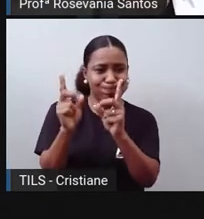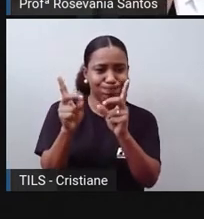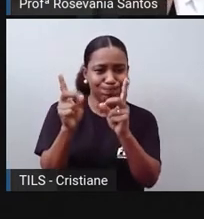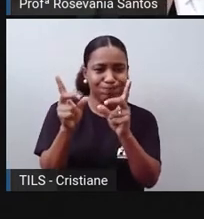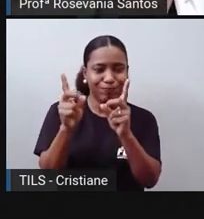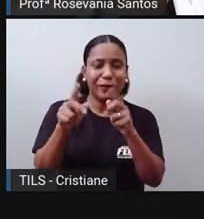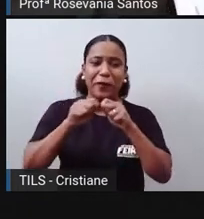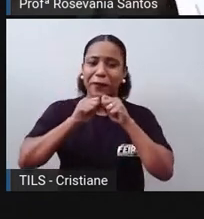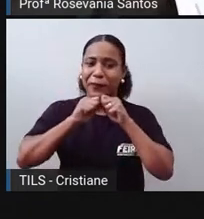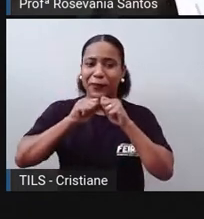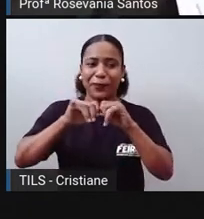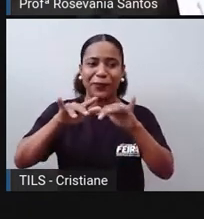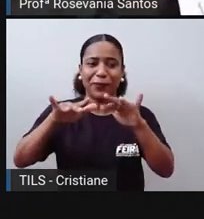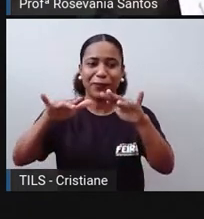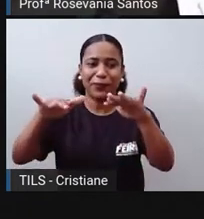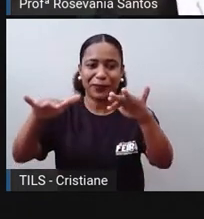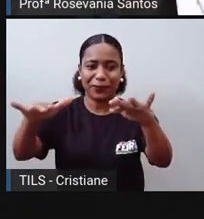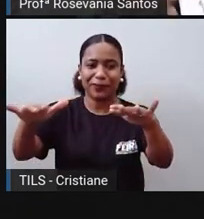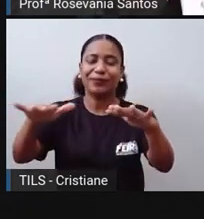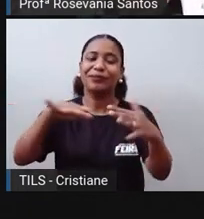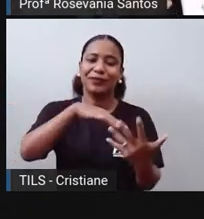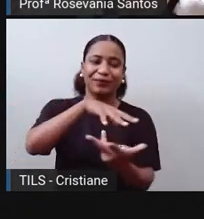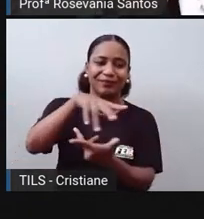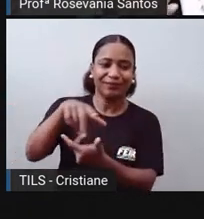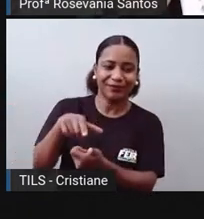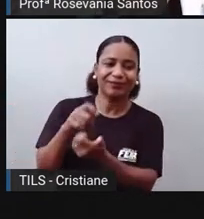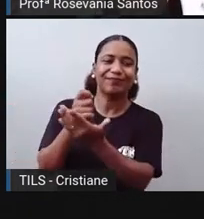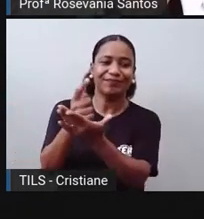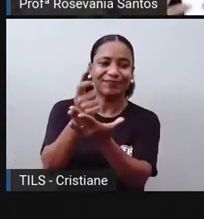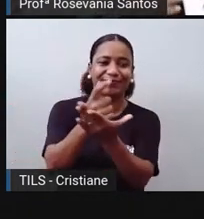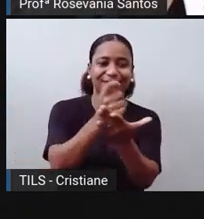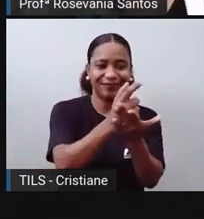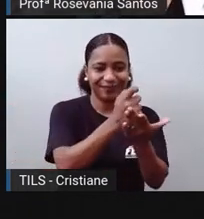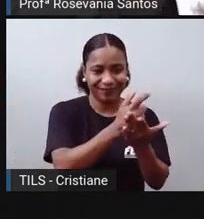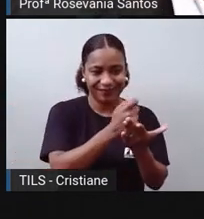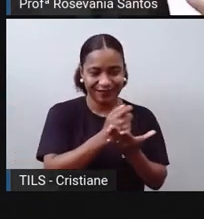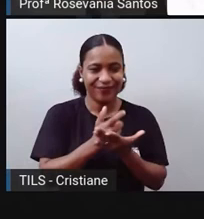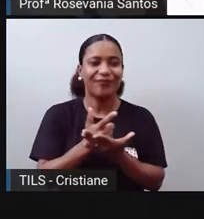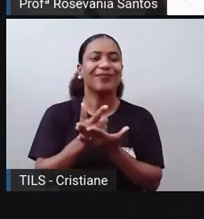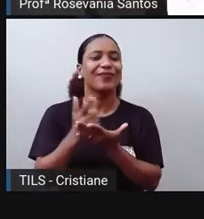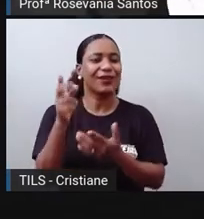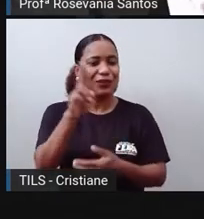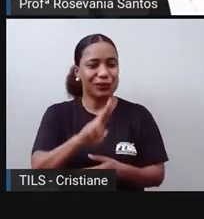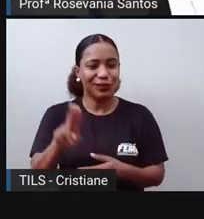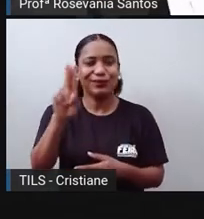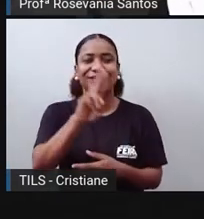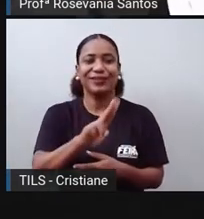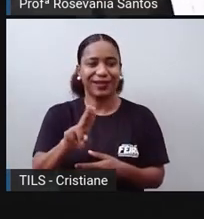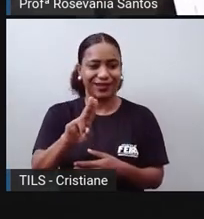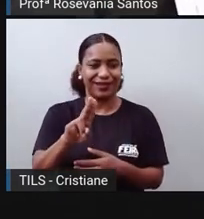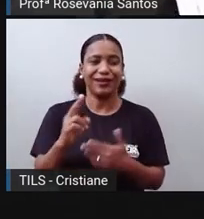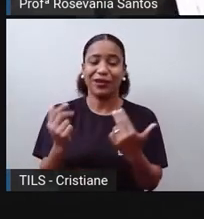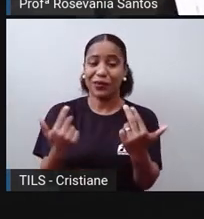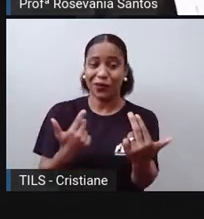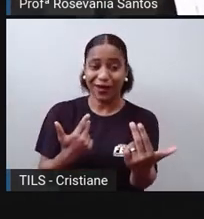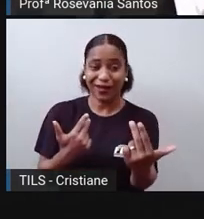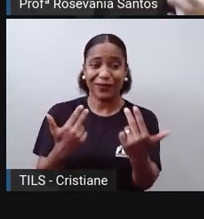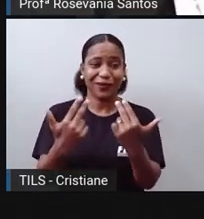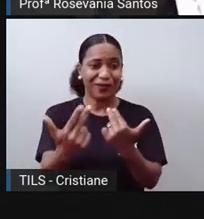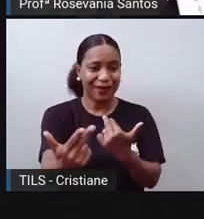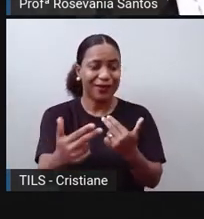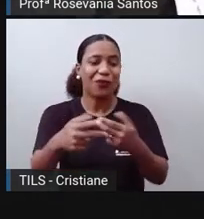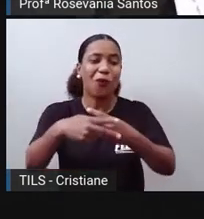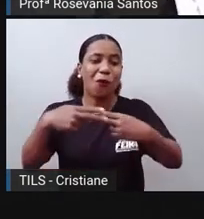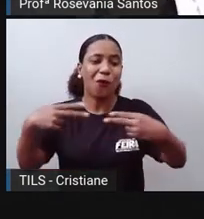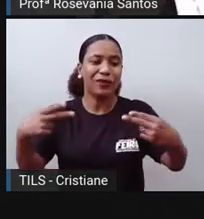espalhassem, né, pelo mundo, e aí as pessoas começaram a ter a utilização dos mesmos aparelhos, aí foi